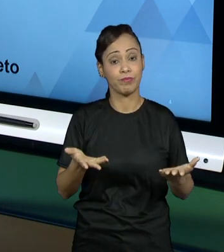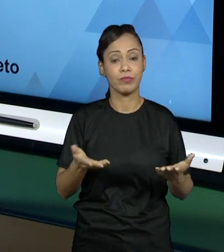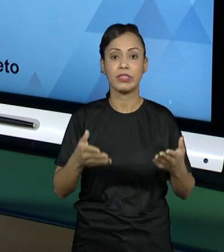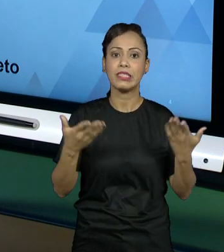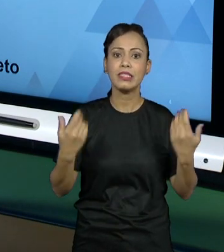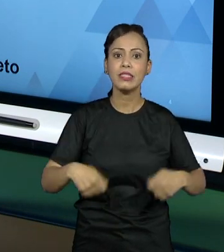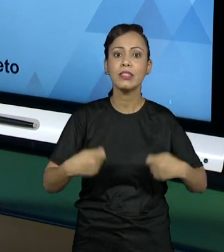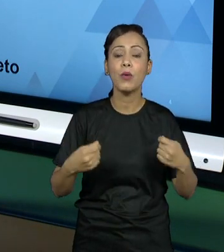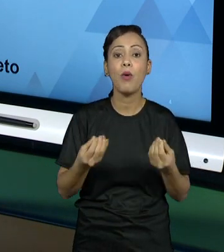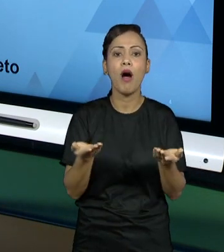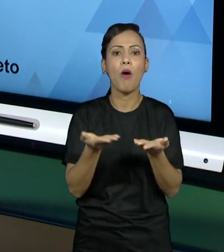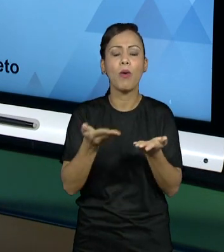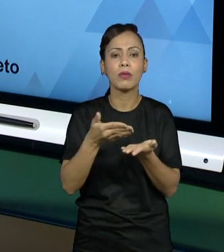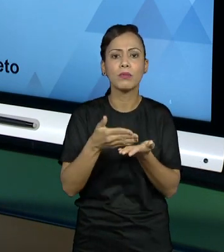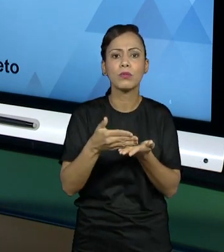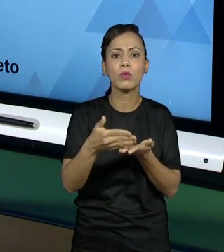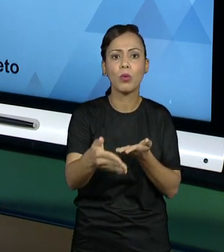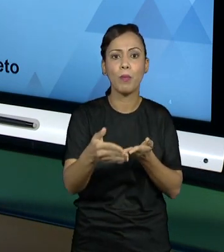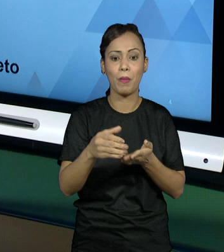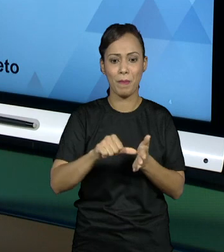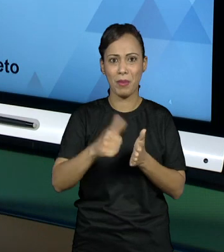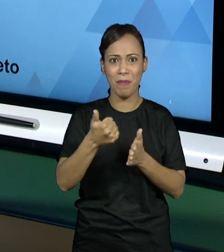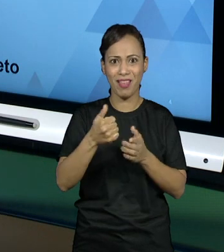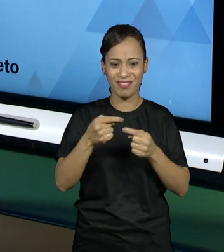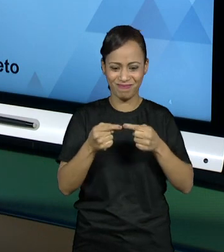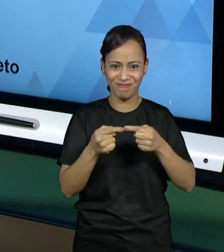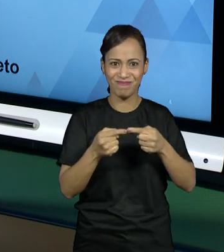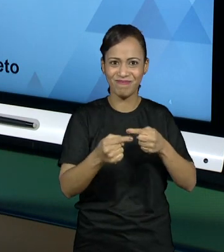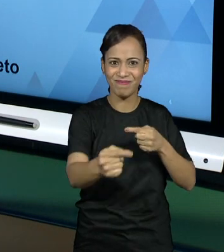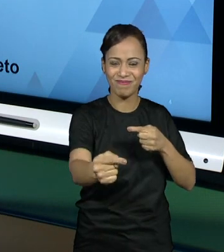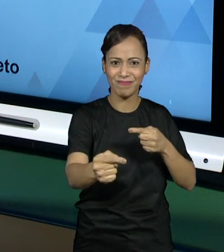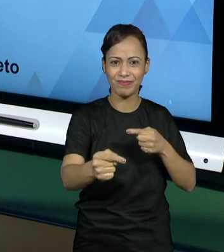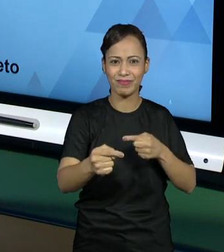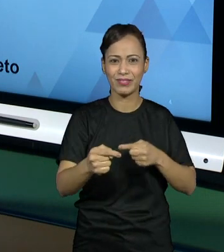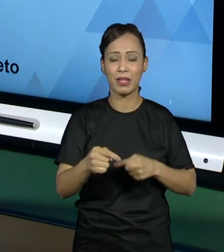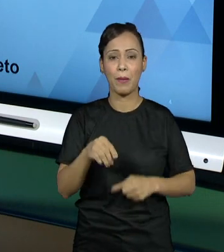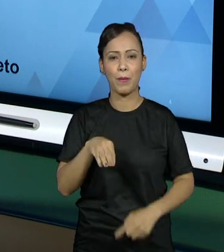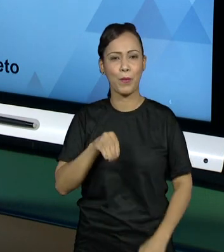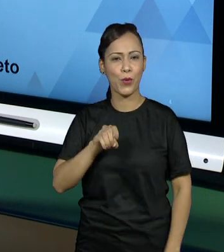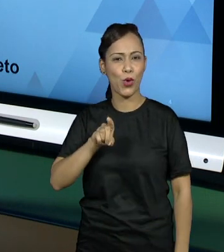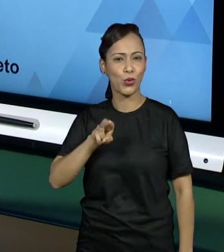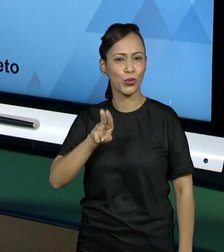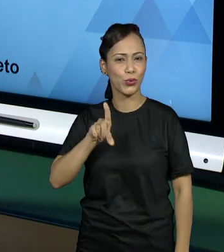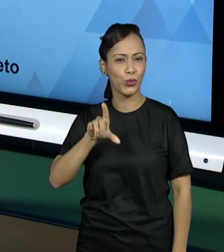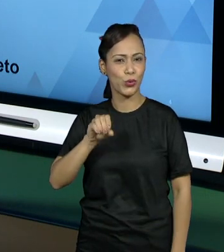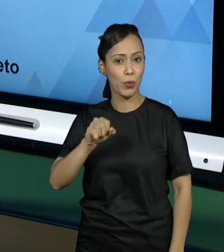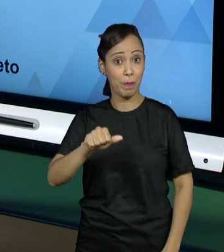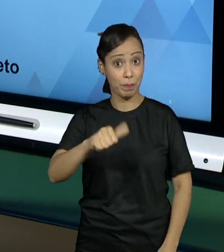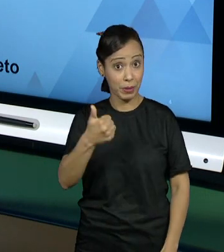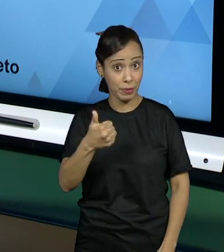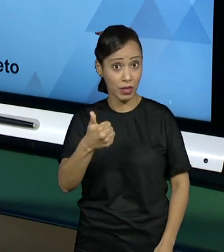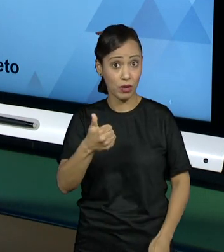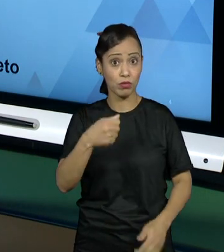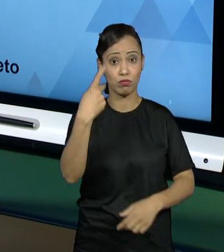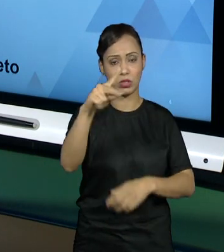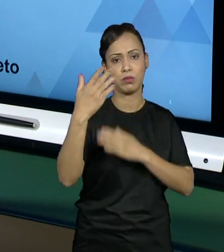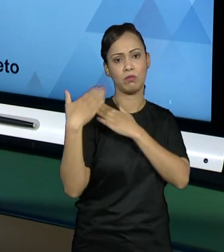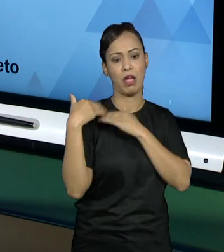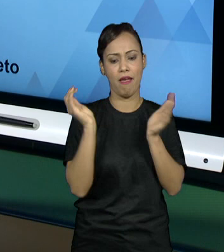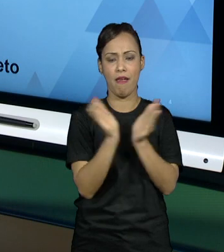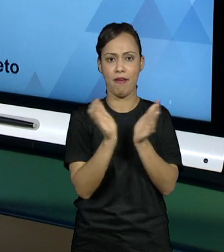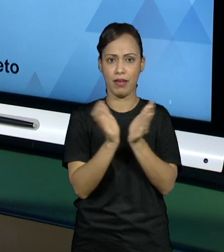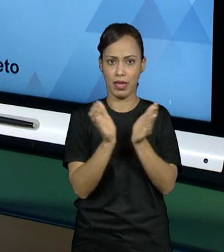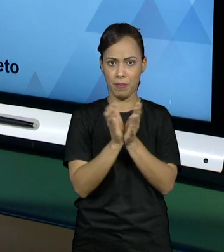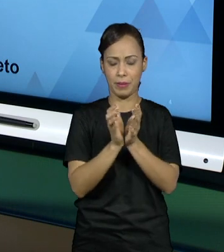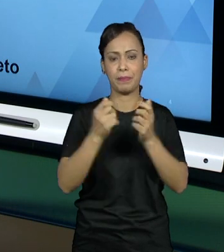vamos estar aí, essa primeira semana, esse primeiro módulo, você vai ter que conseguir montar uma equipe. E dentro